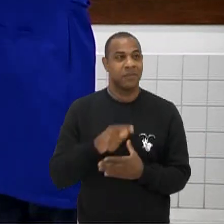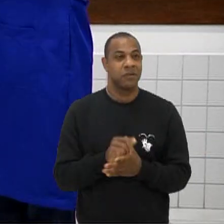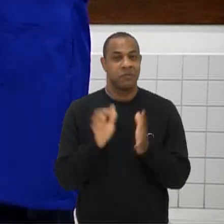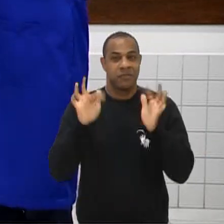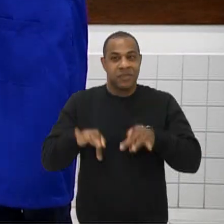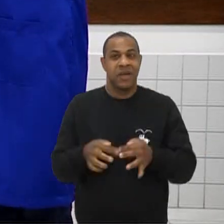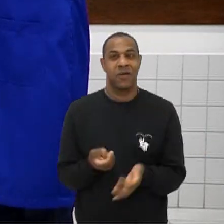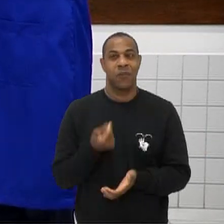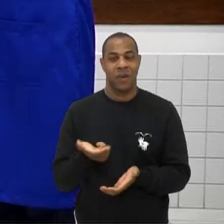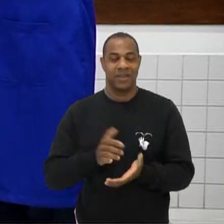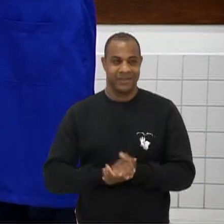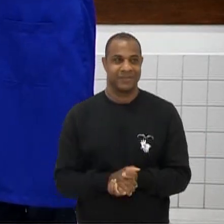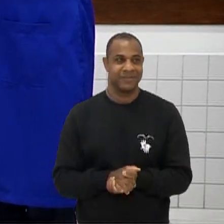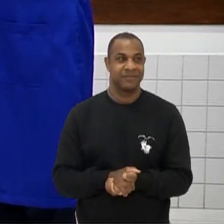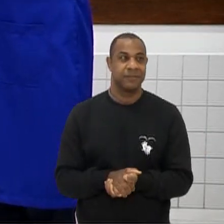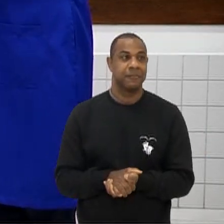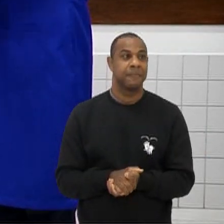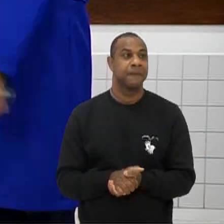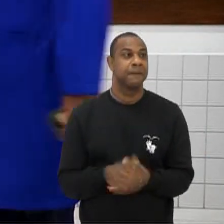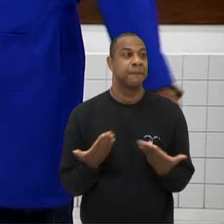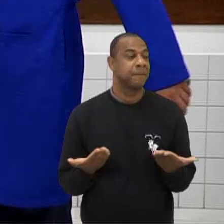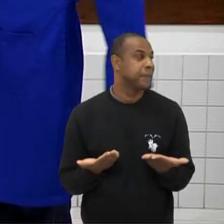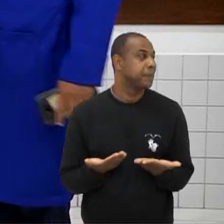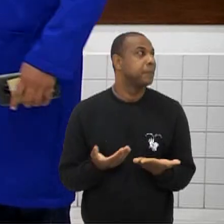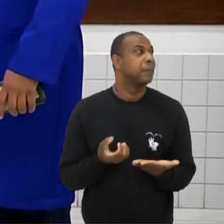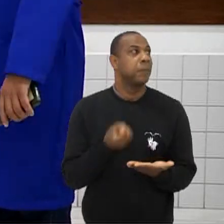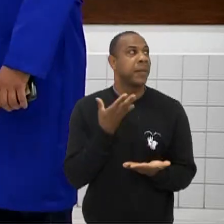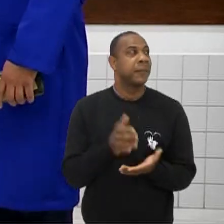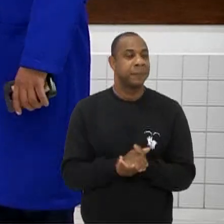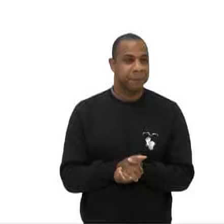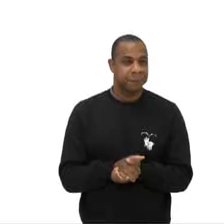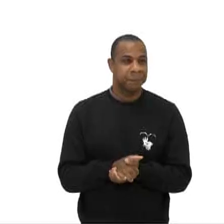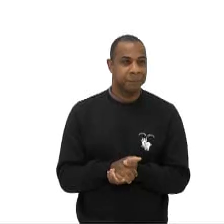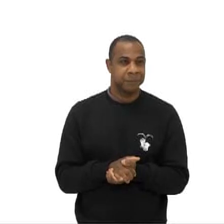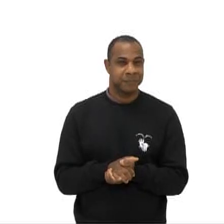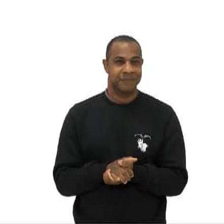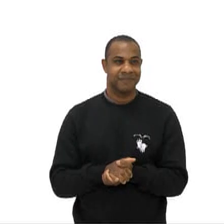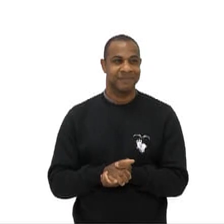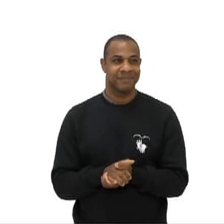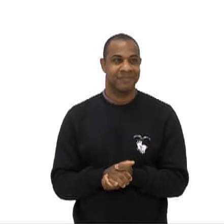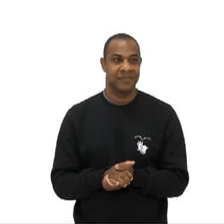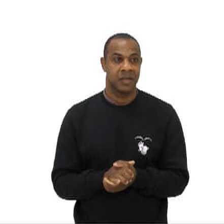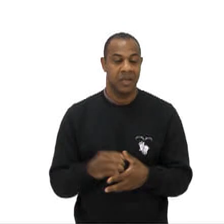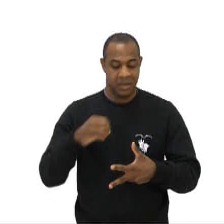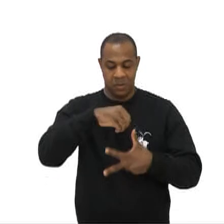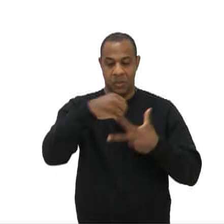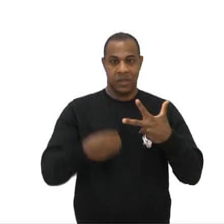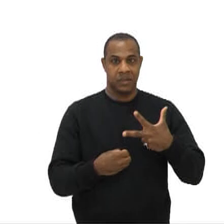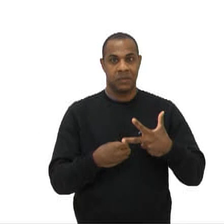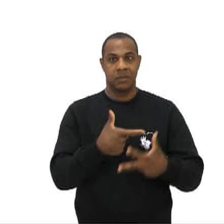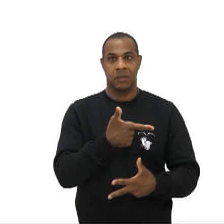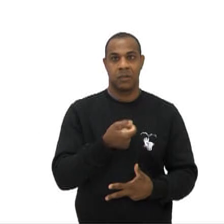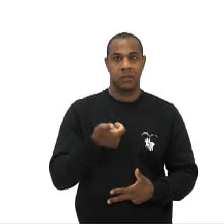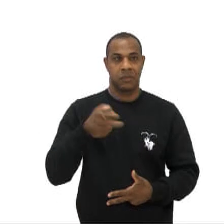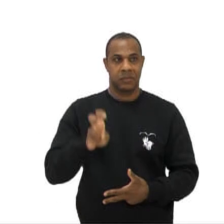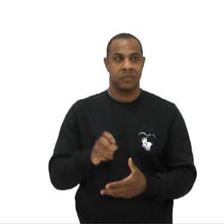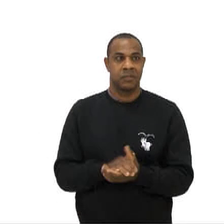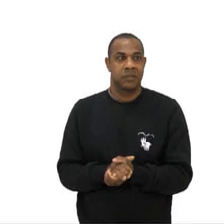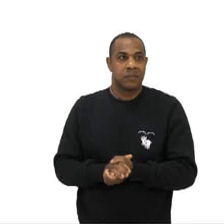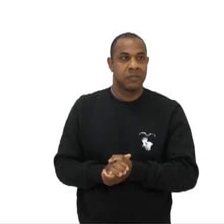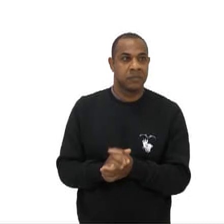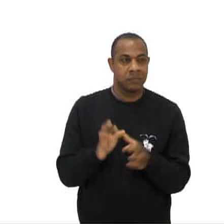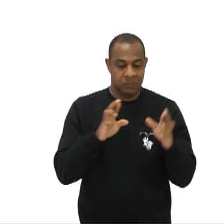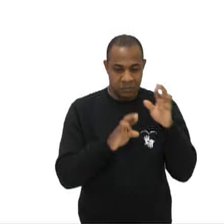final Aqui da nossa aula Certo Bem Vejam O Enem 2015 Uma análise